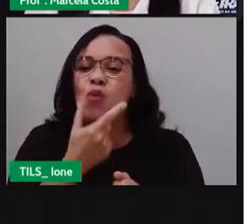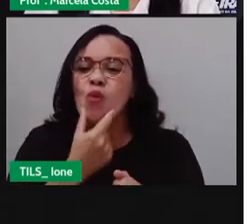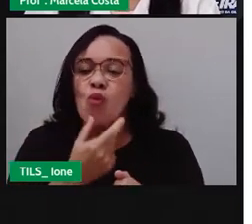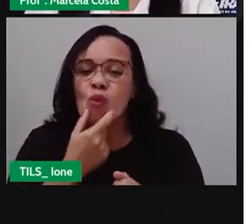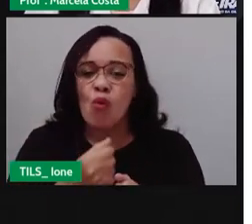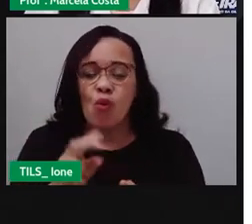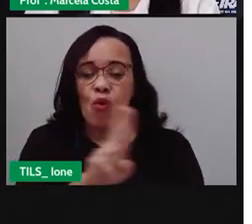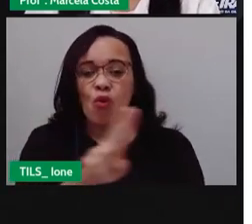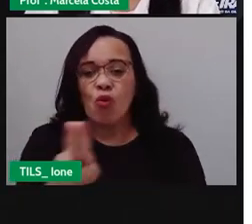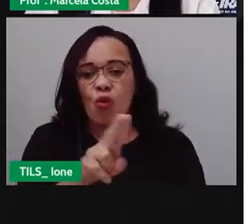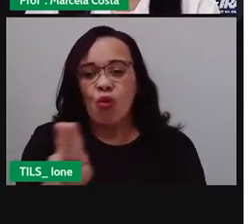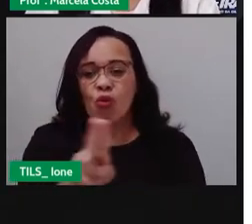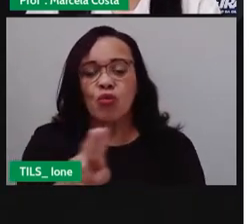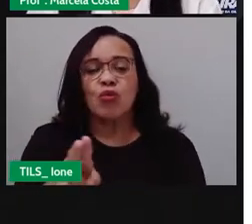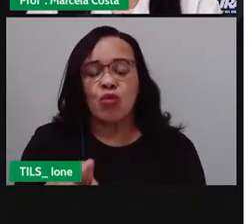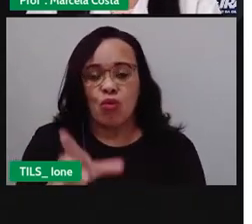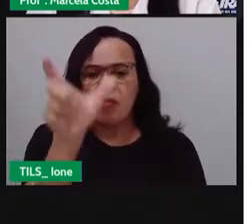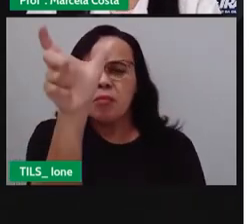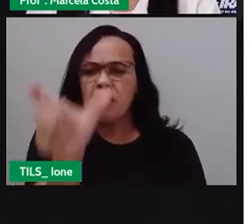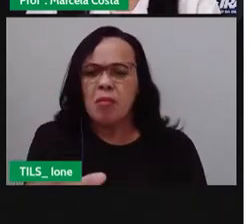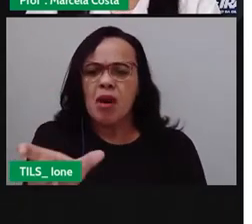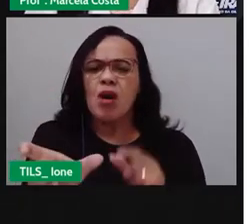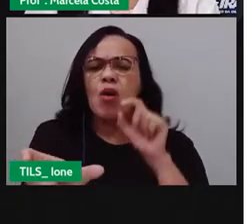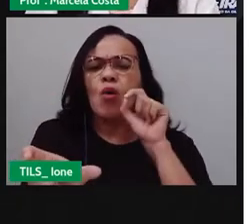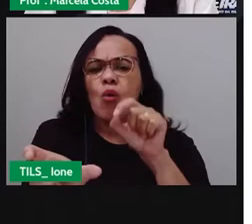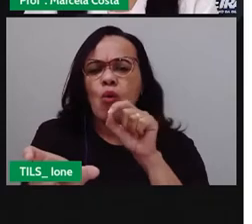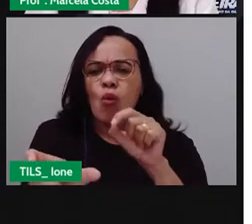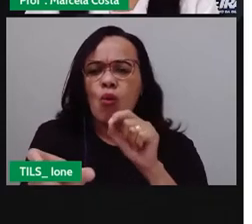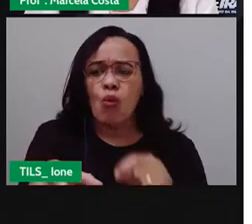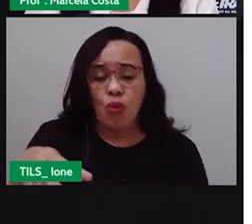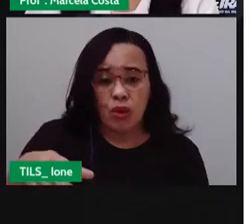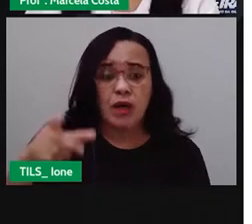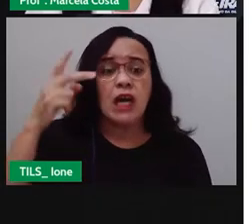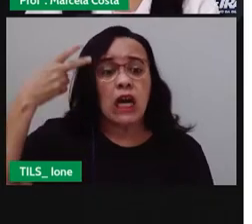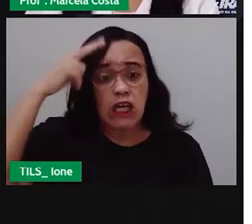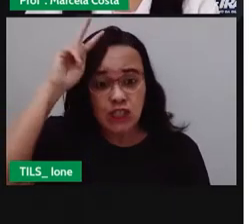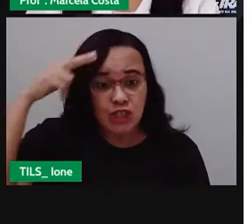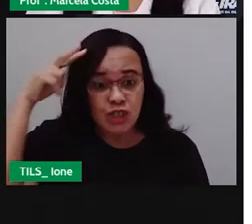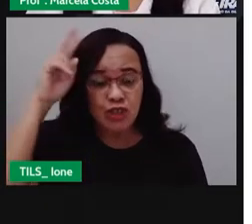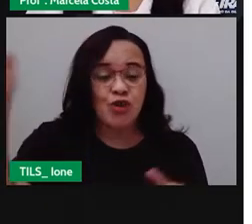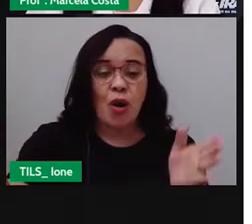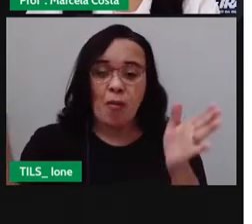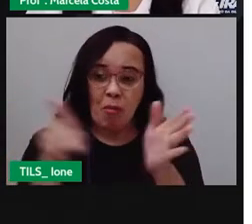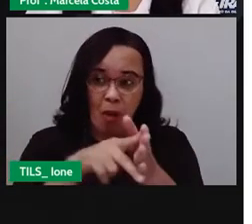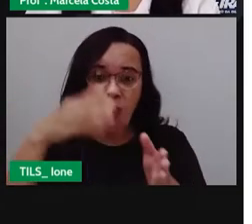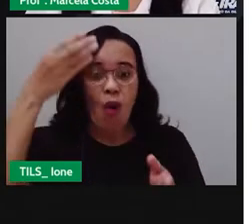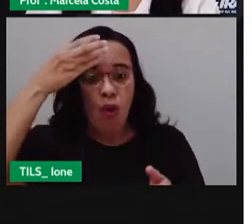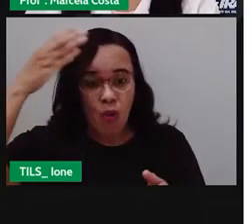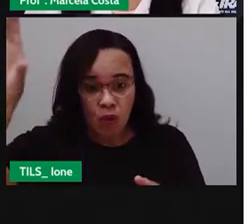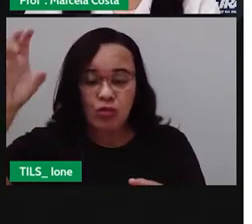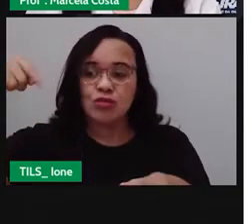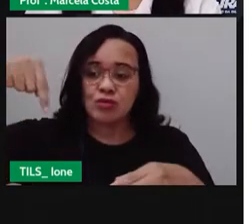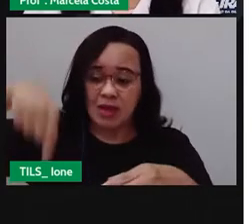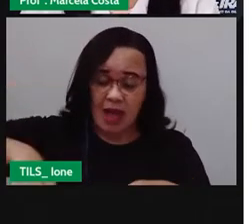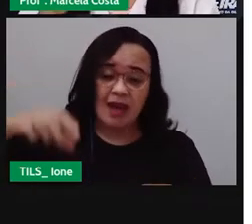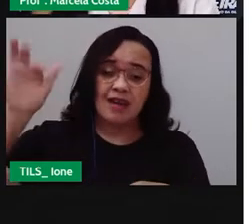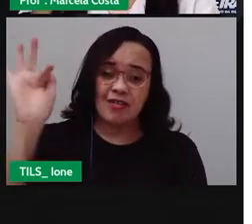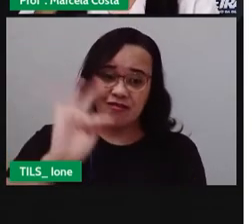personagem histórico, cultural, aqui do nosso município, que é o tropeiro, né,